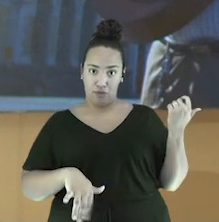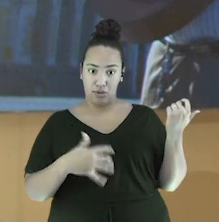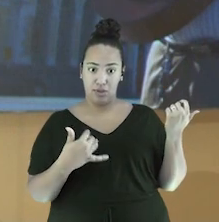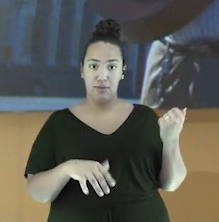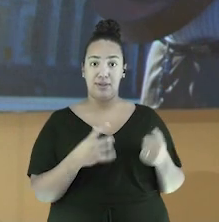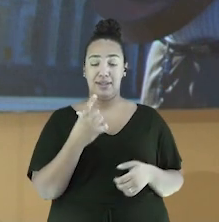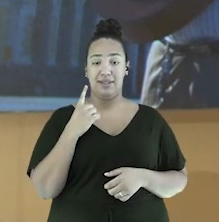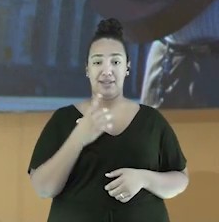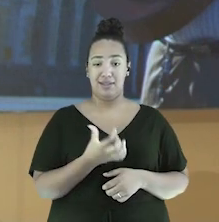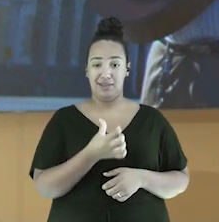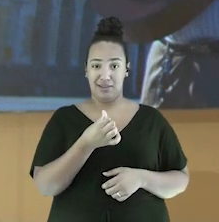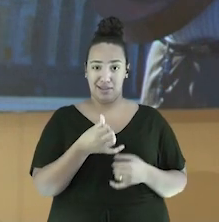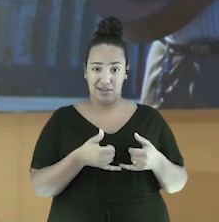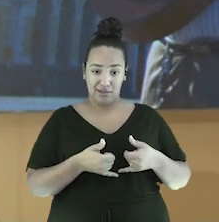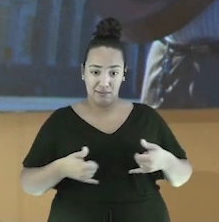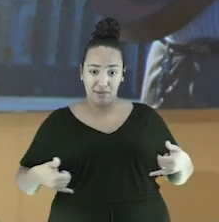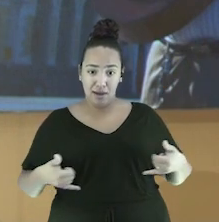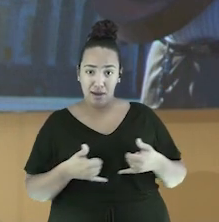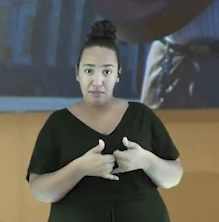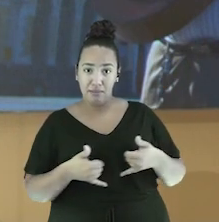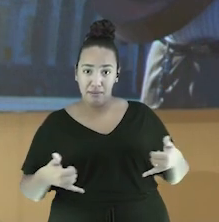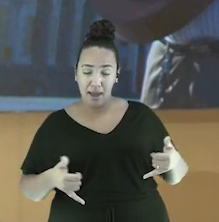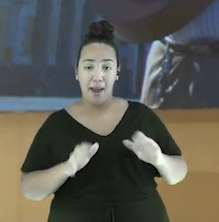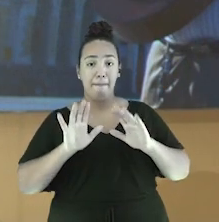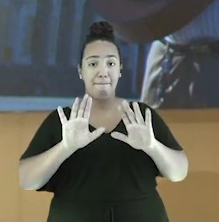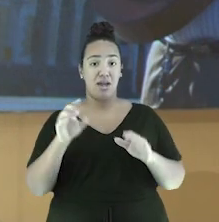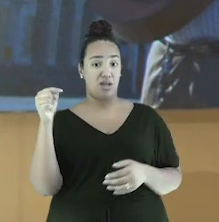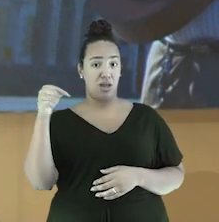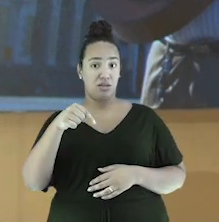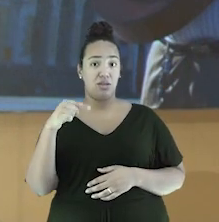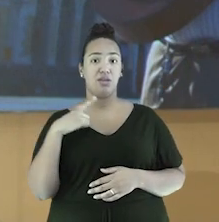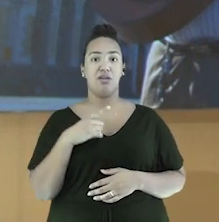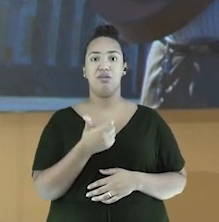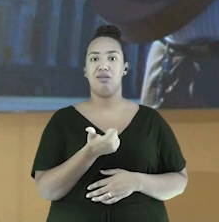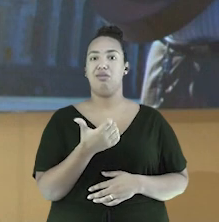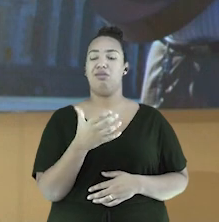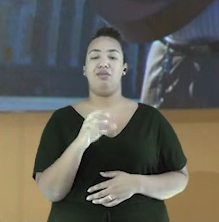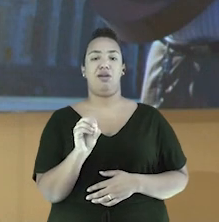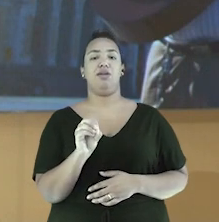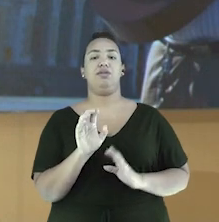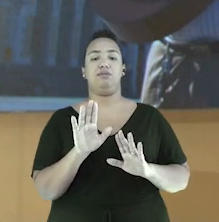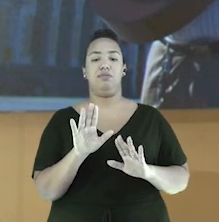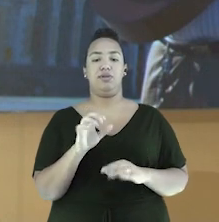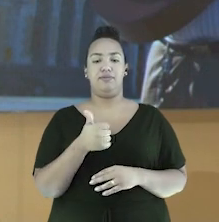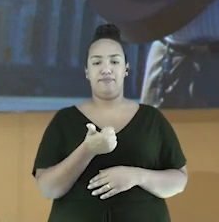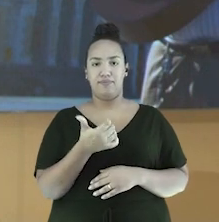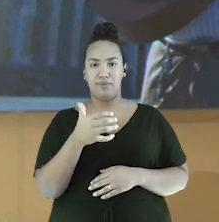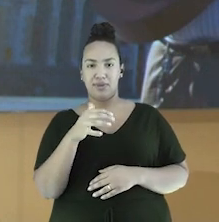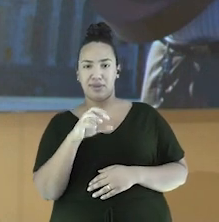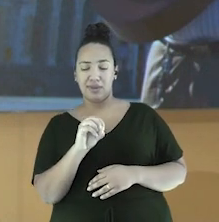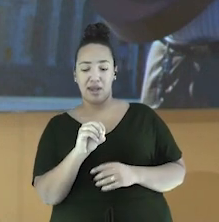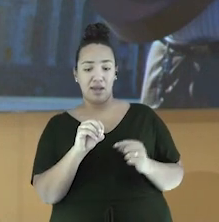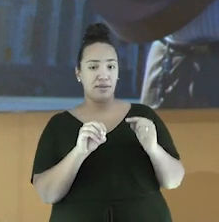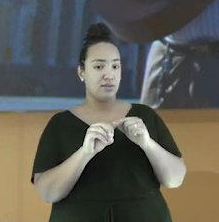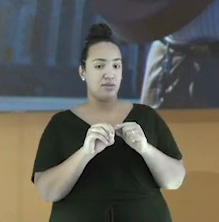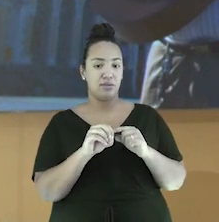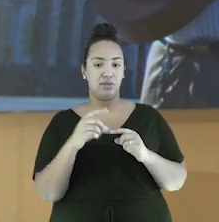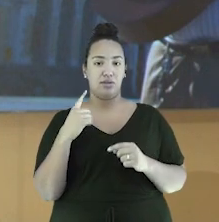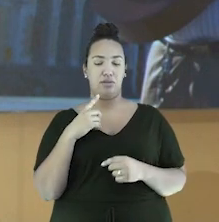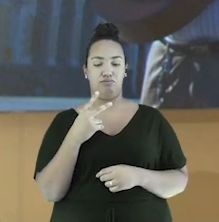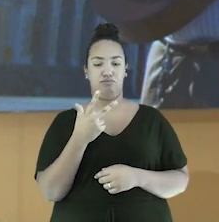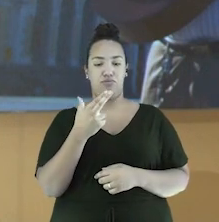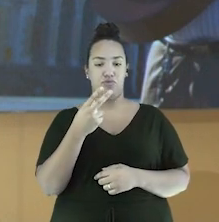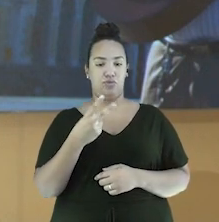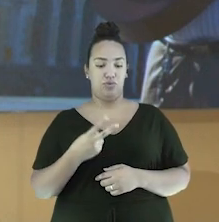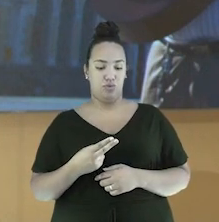cordas, a viola caipira tem dez cordas. Mas só que não se toca as dez cordas separadas. Nós tocamos em pares,